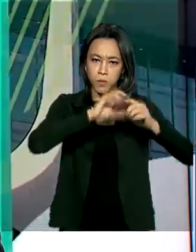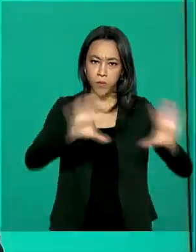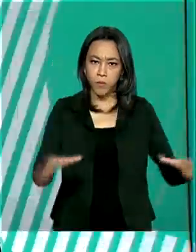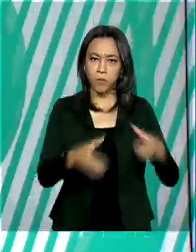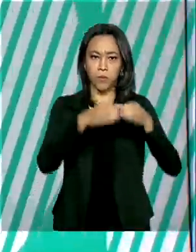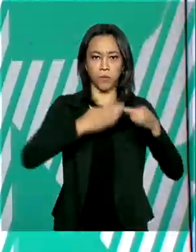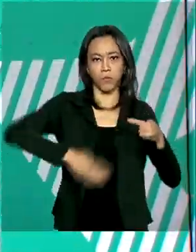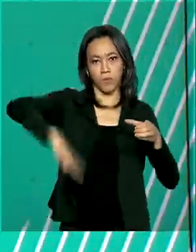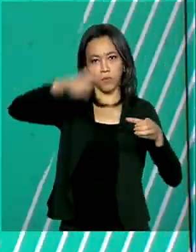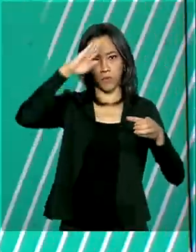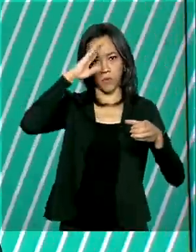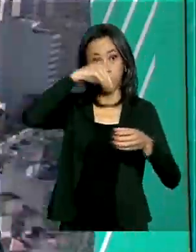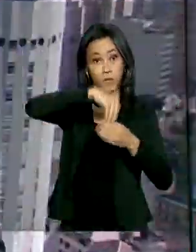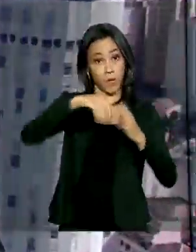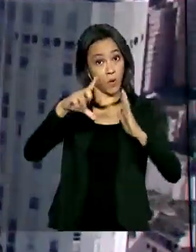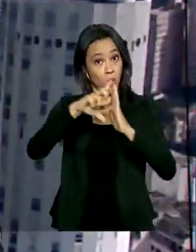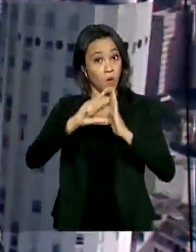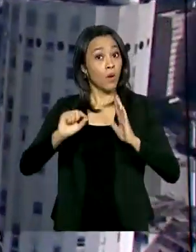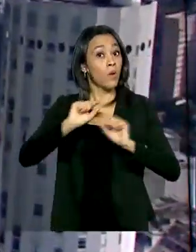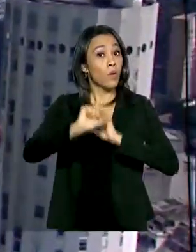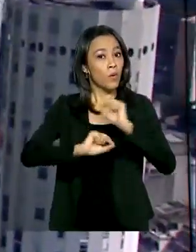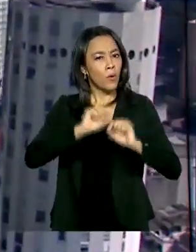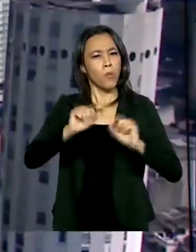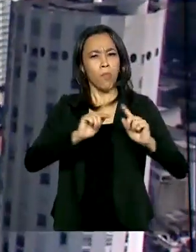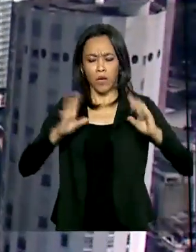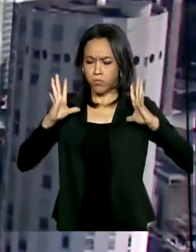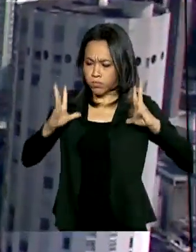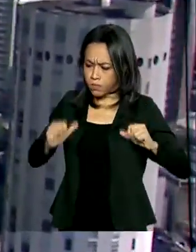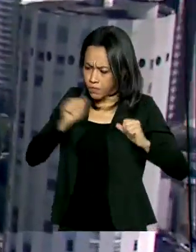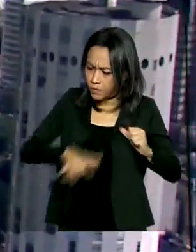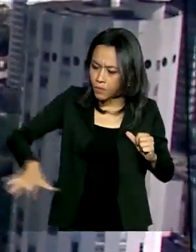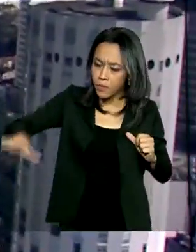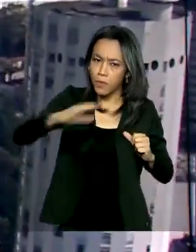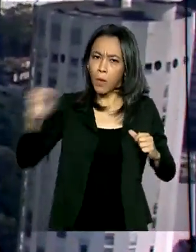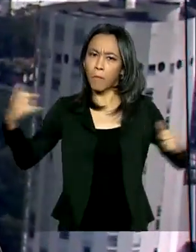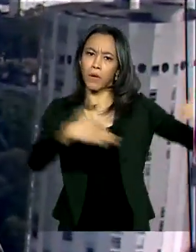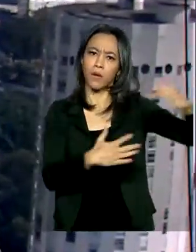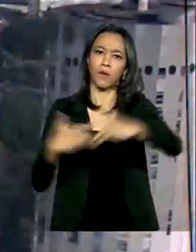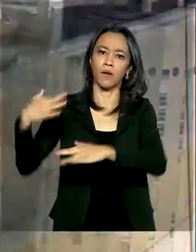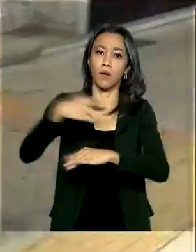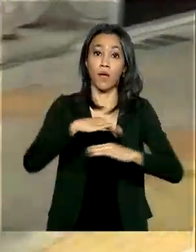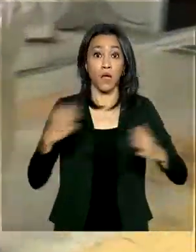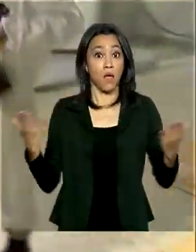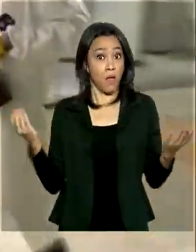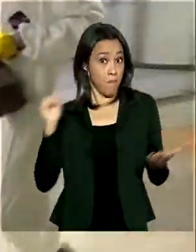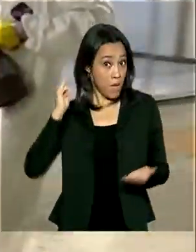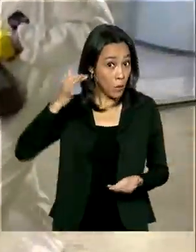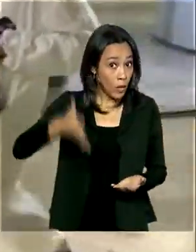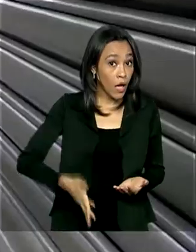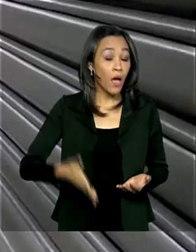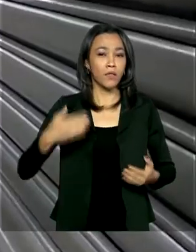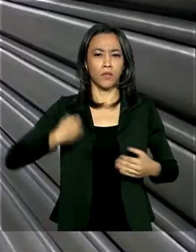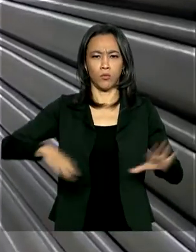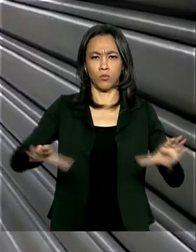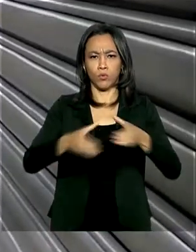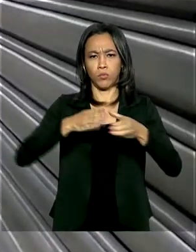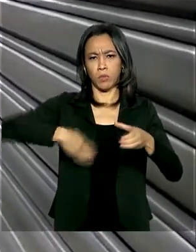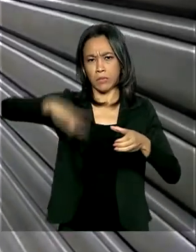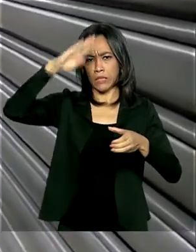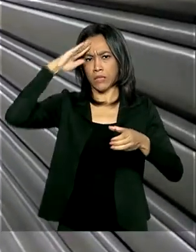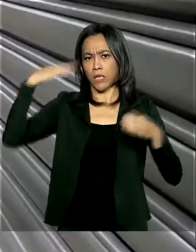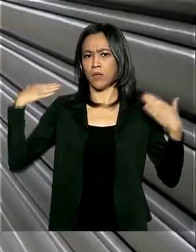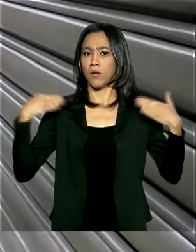Conjunto Planalto para descontaminar espaços públicos. Na madrugada de hoje, os militares da Marinha e do Exército